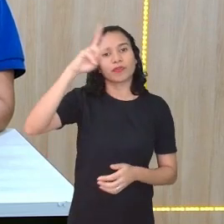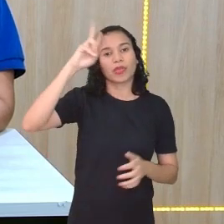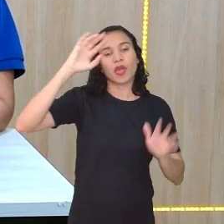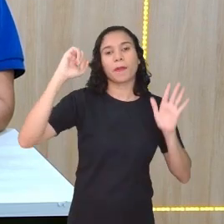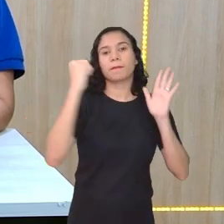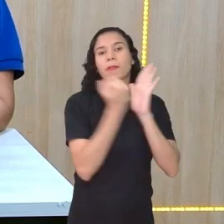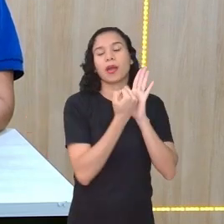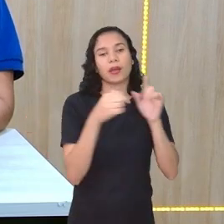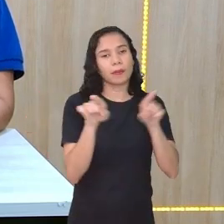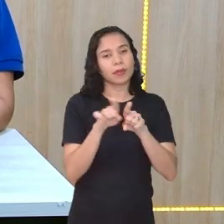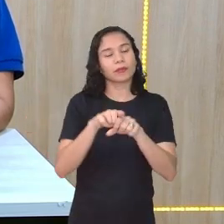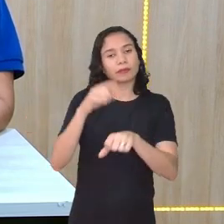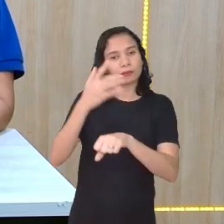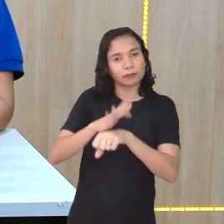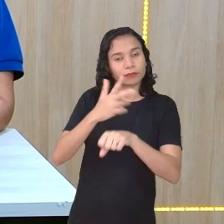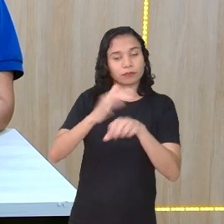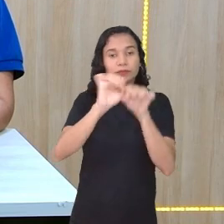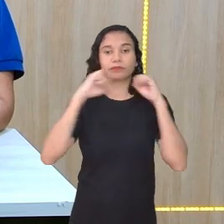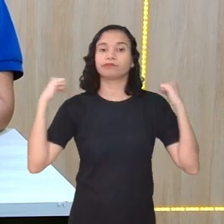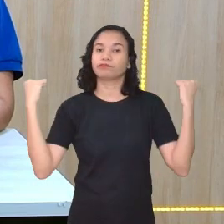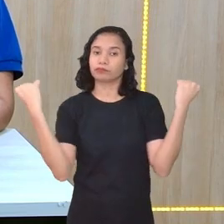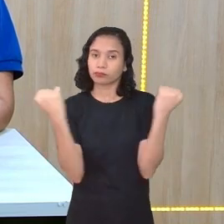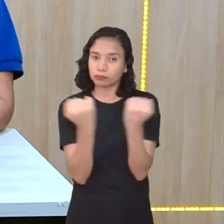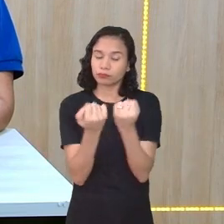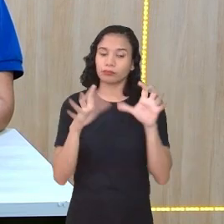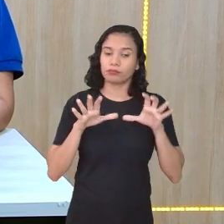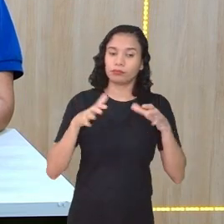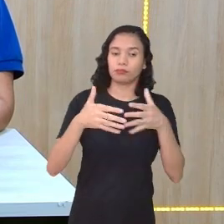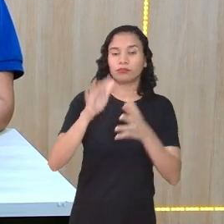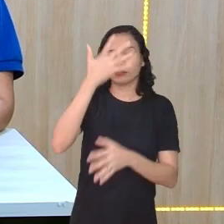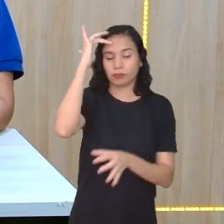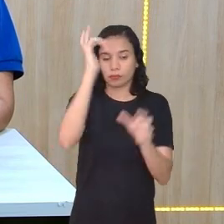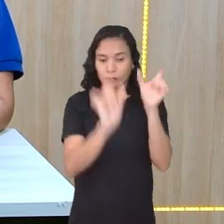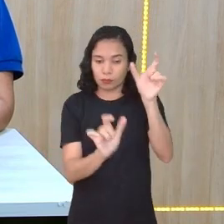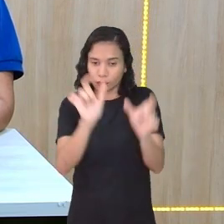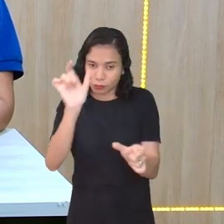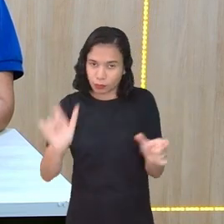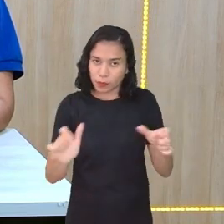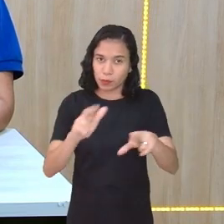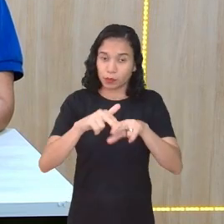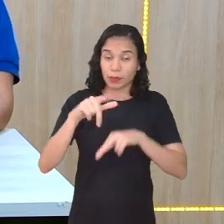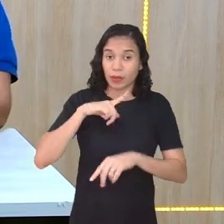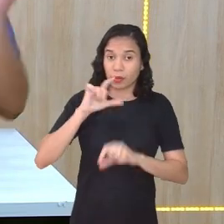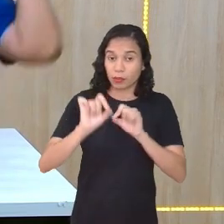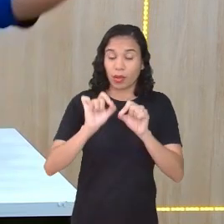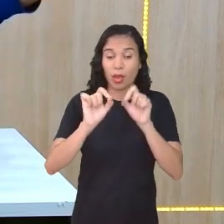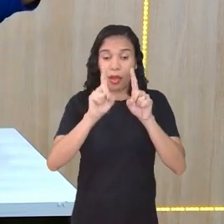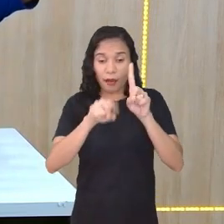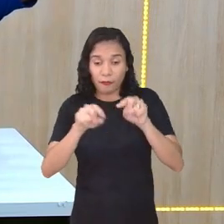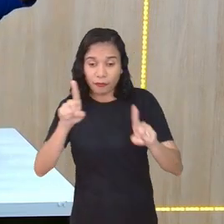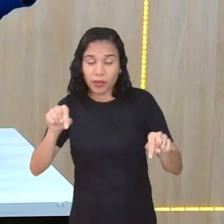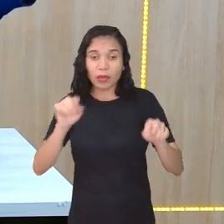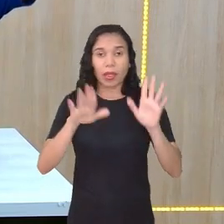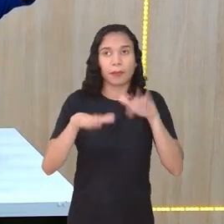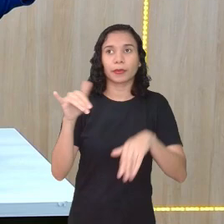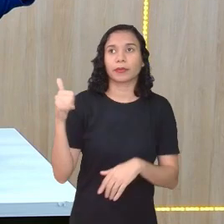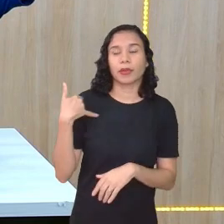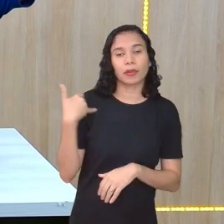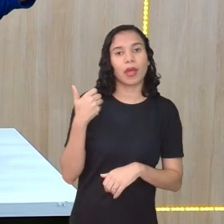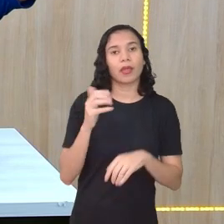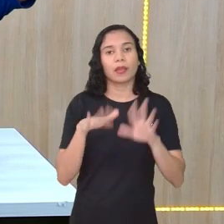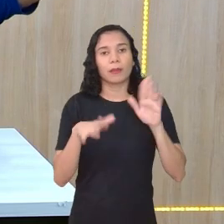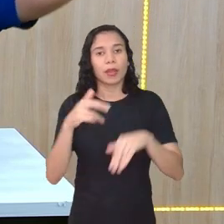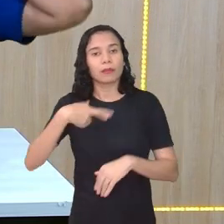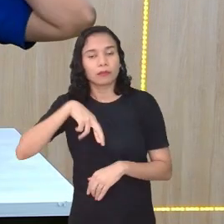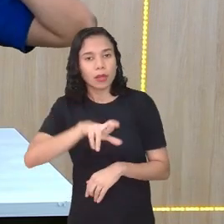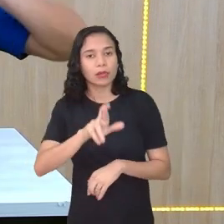acontece também do ponto de vista social, de agrupamento de pessoas. Então, eu tenho uma variação de acordo com idade, de acordo